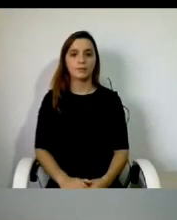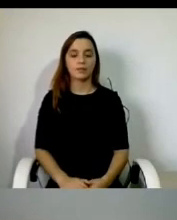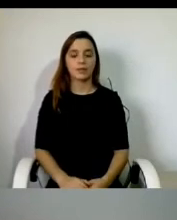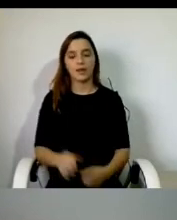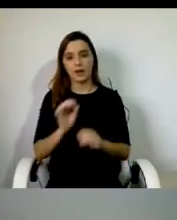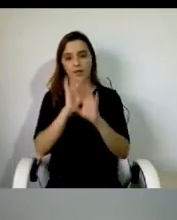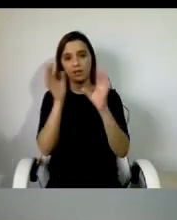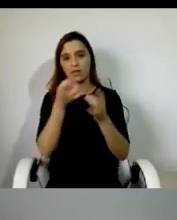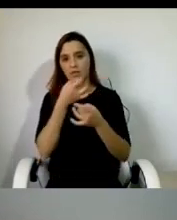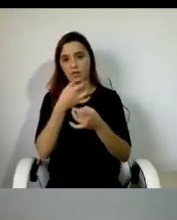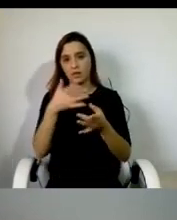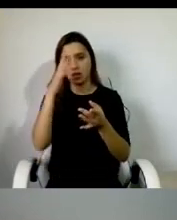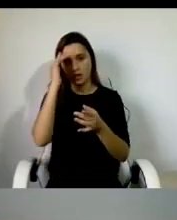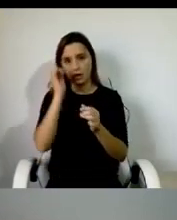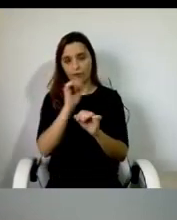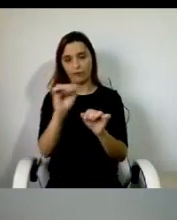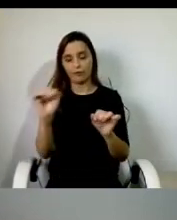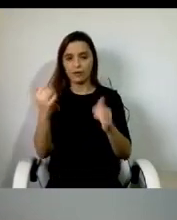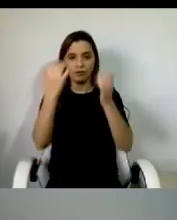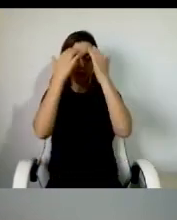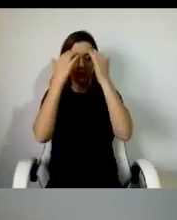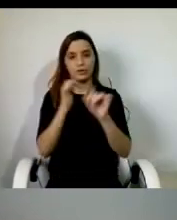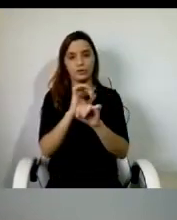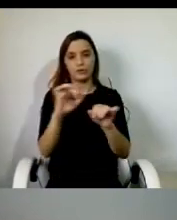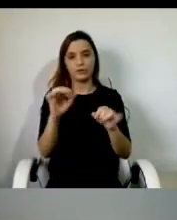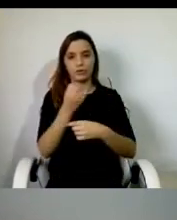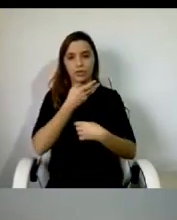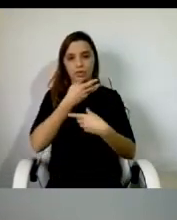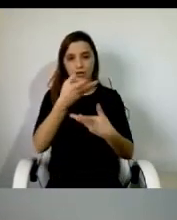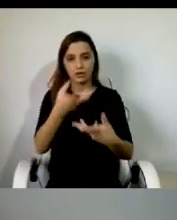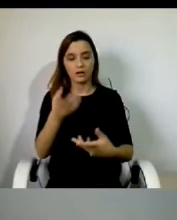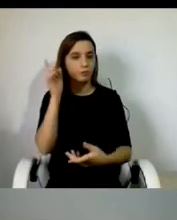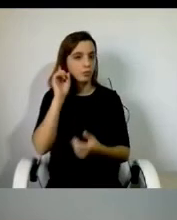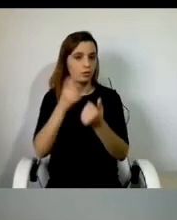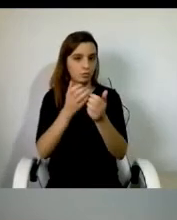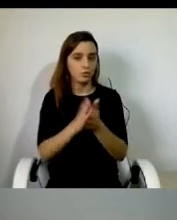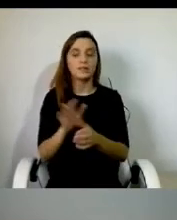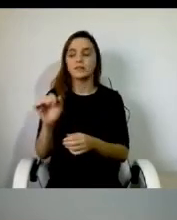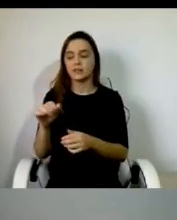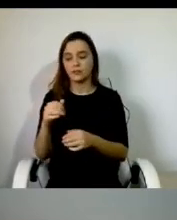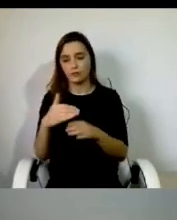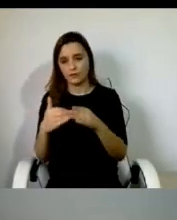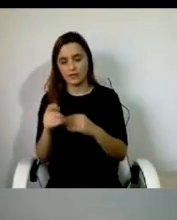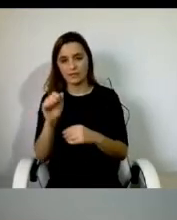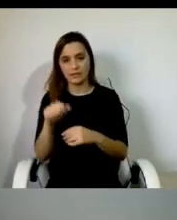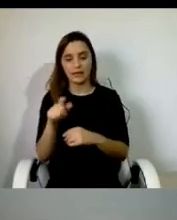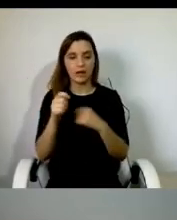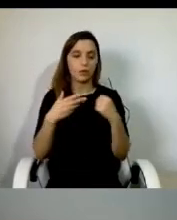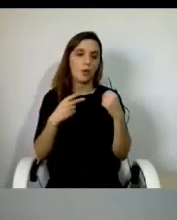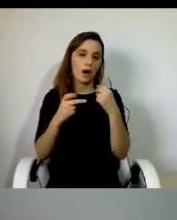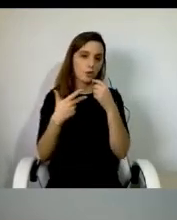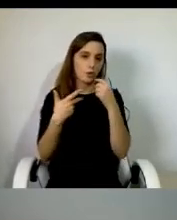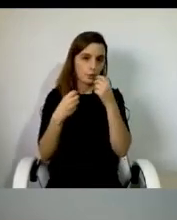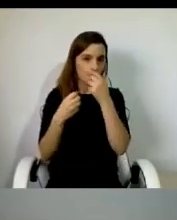mensagem, deixando aqui a informação que é importante para todos. Vou fazer isso, Eduardo. Portanto, nós sabemos que há constrangimentos, o reducido